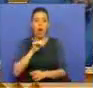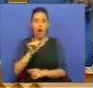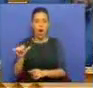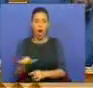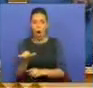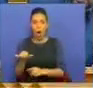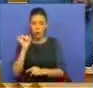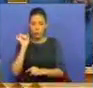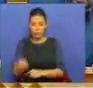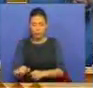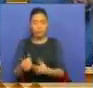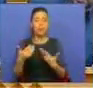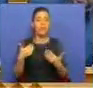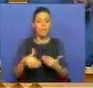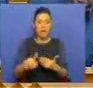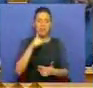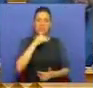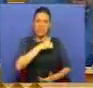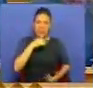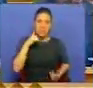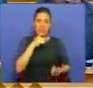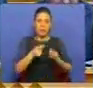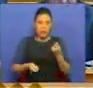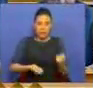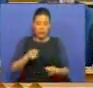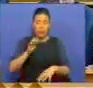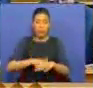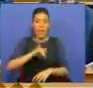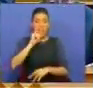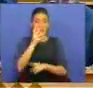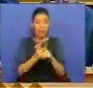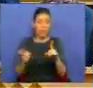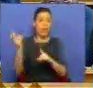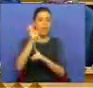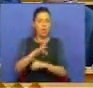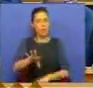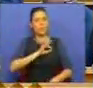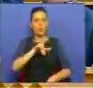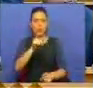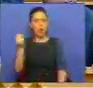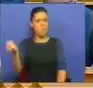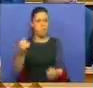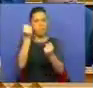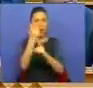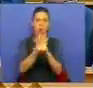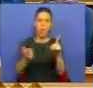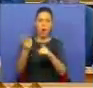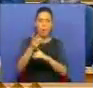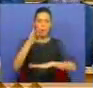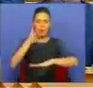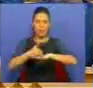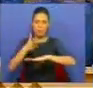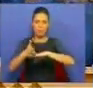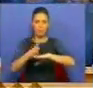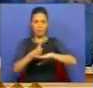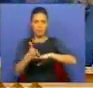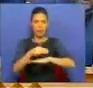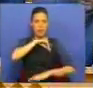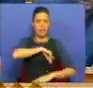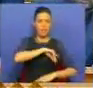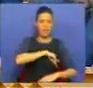vegetais e que vão sendo sacrificados pela inflação e o Sr. recusa um aumento intercalar de